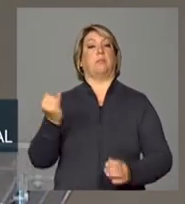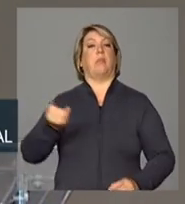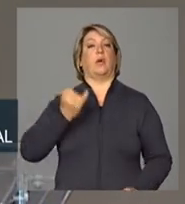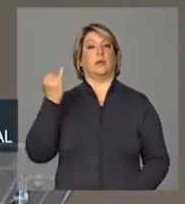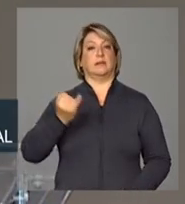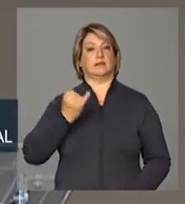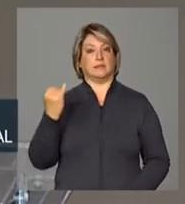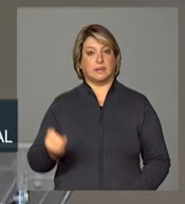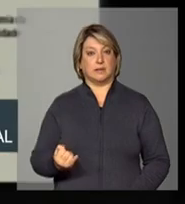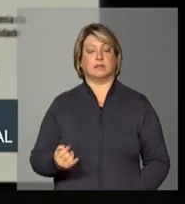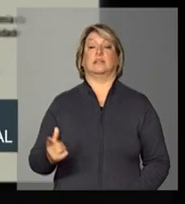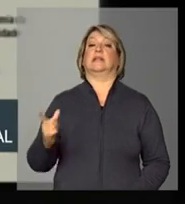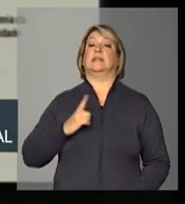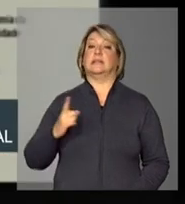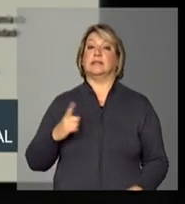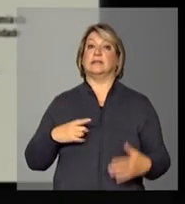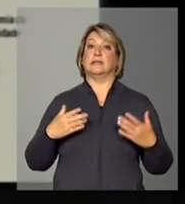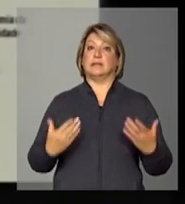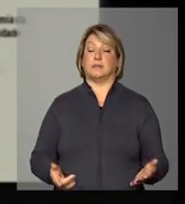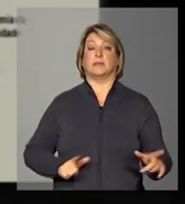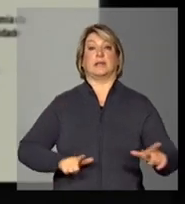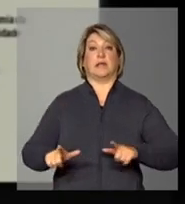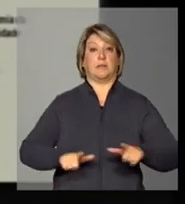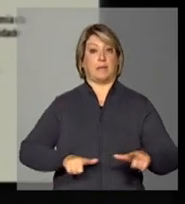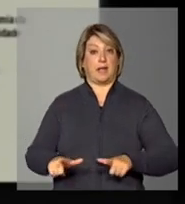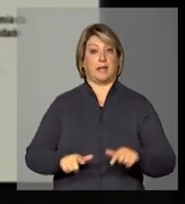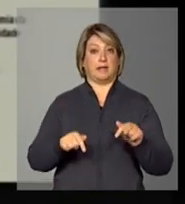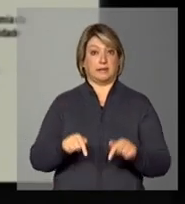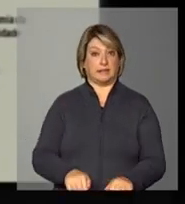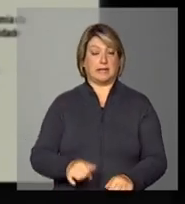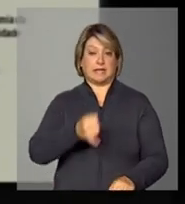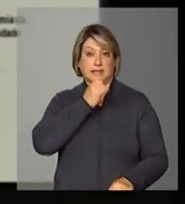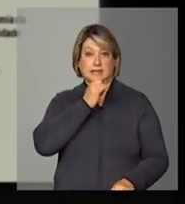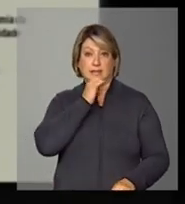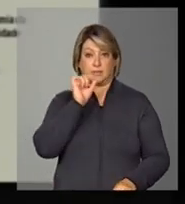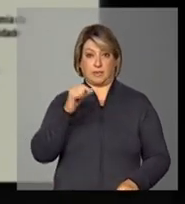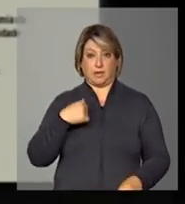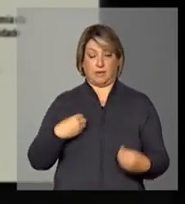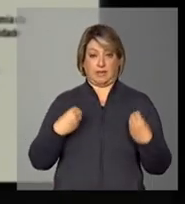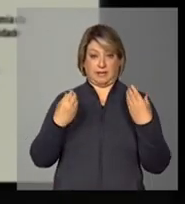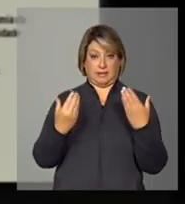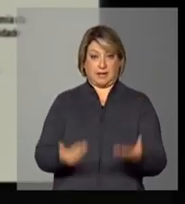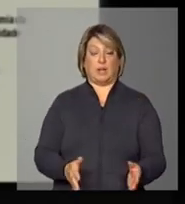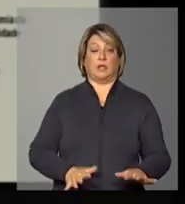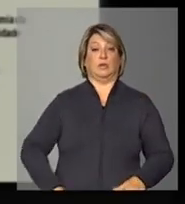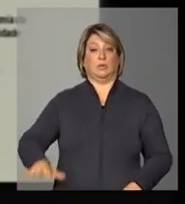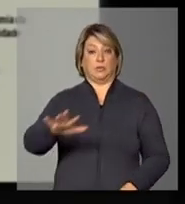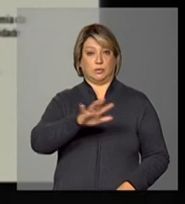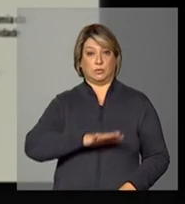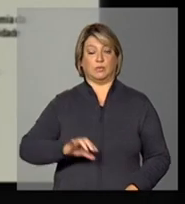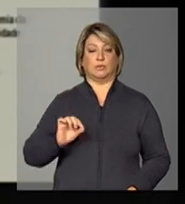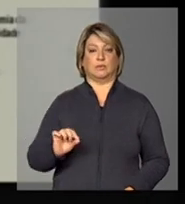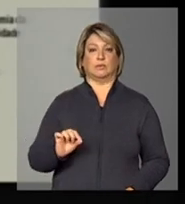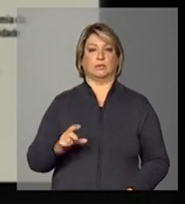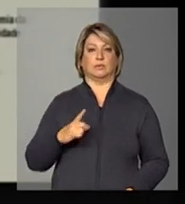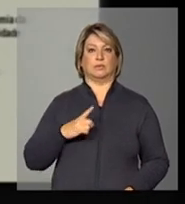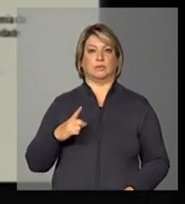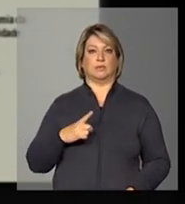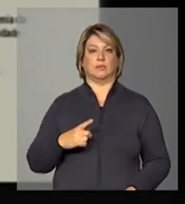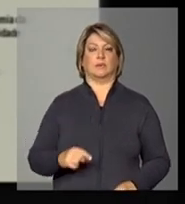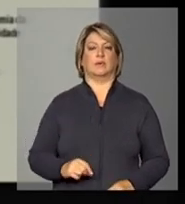temos portanto trabalhado aqui o exemplo que eu dei dos entornos os